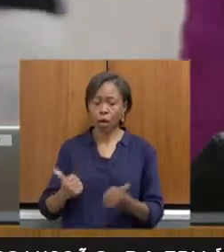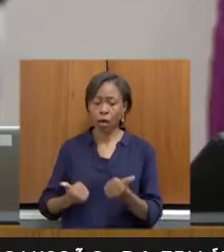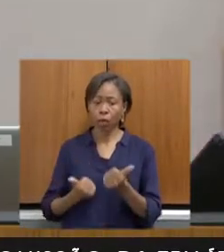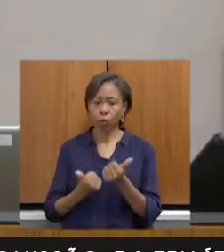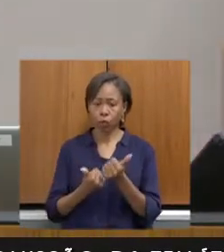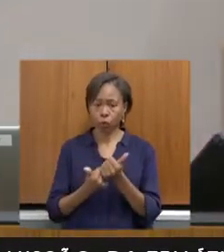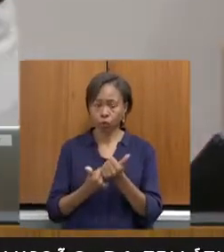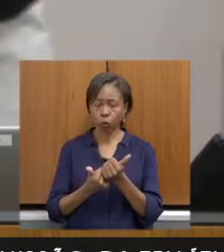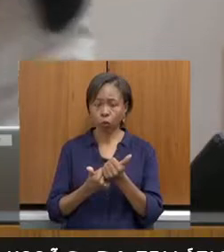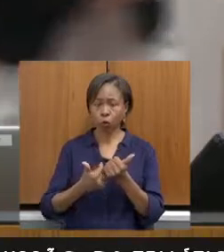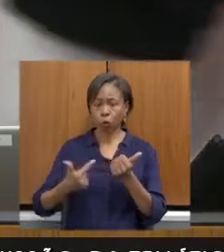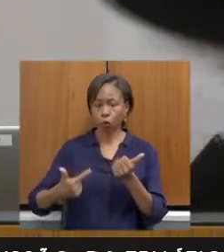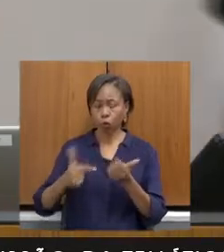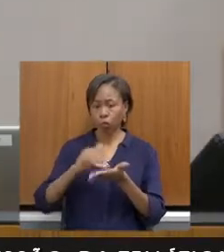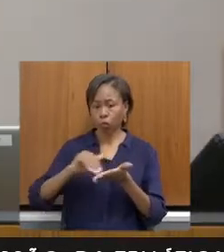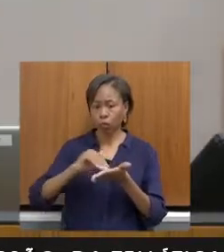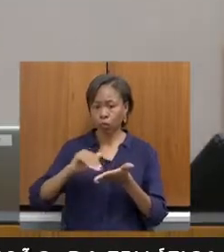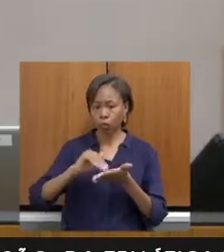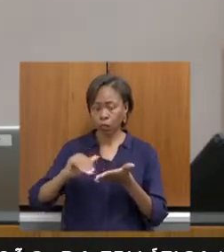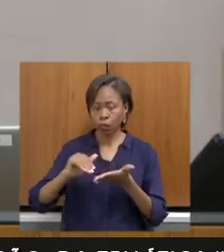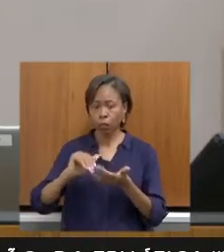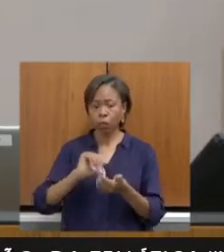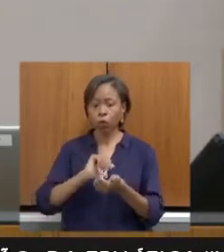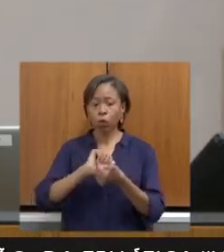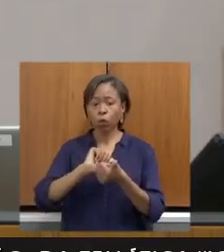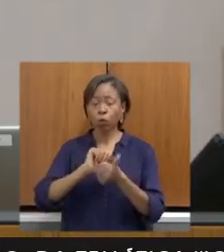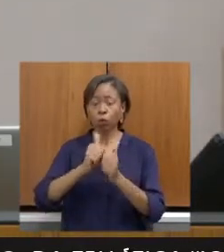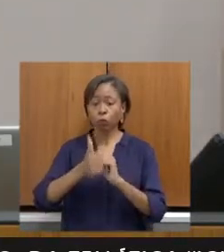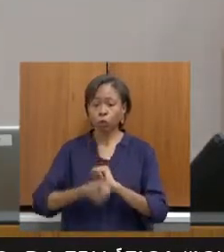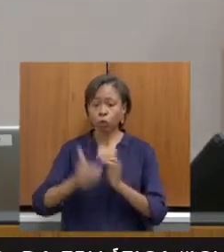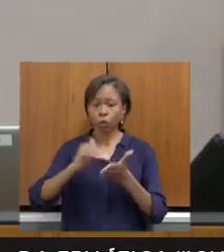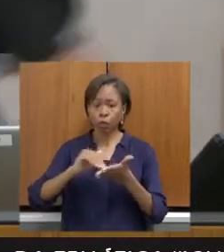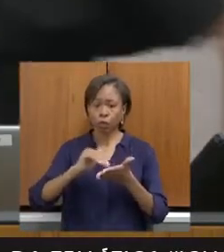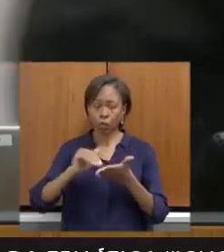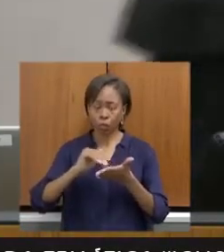subsecretário de Esporte da Secretaria de Estado de Desenvolvimento Social.